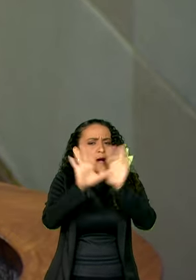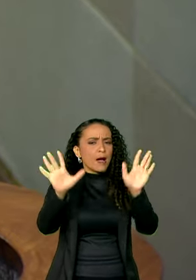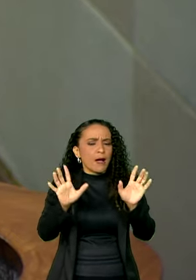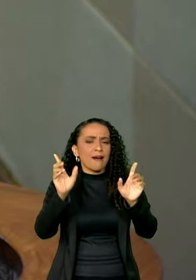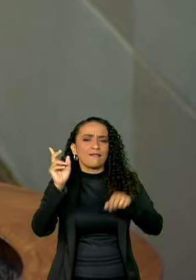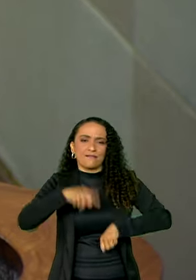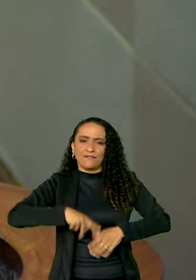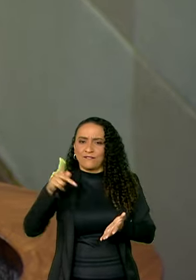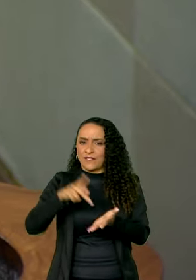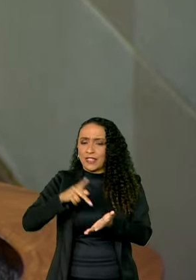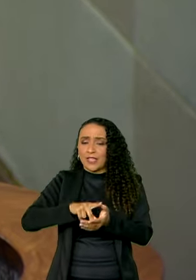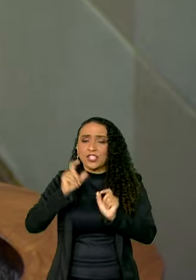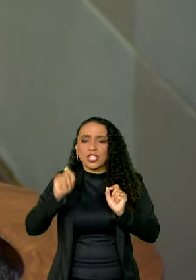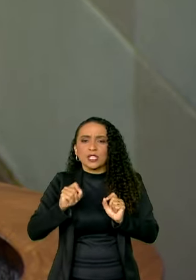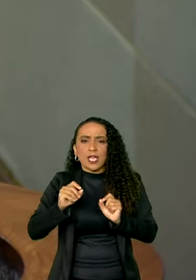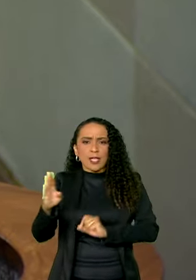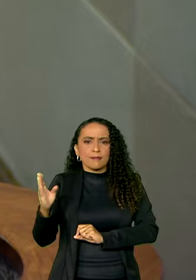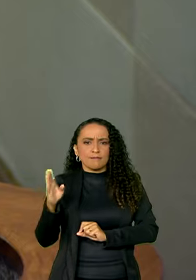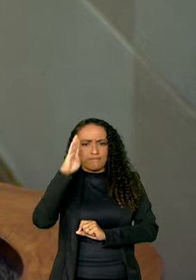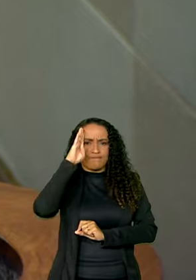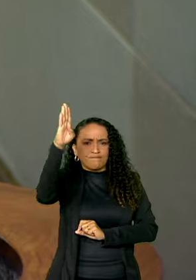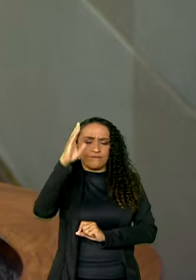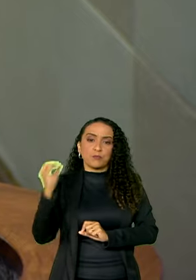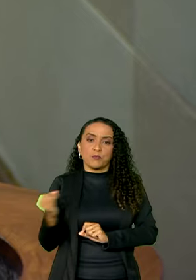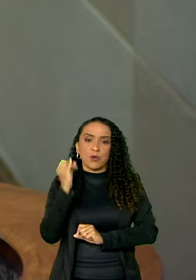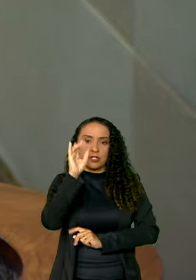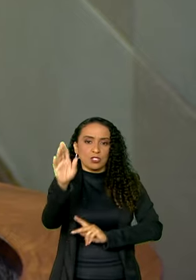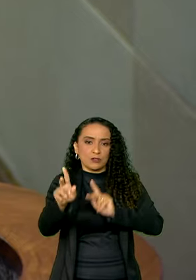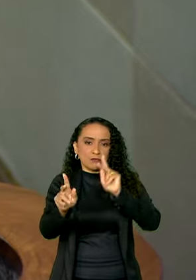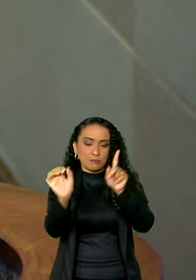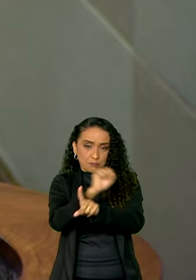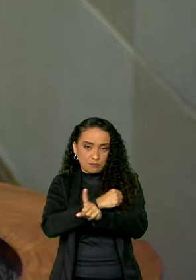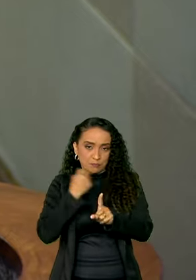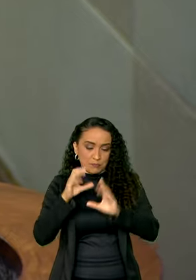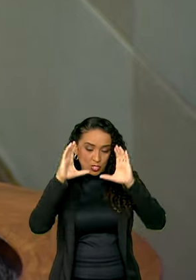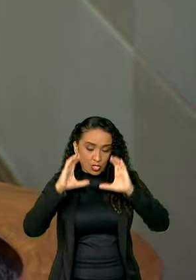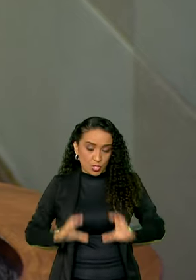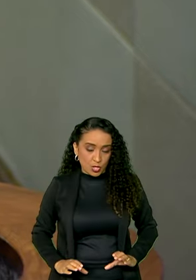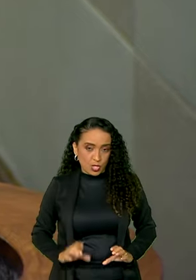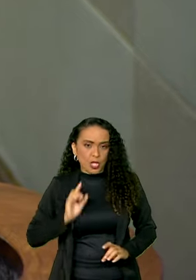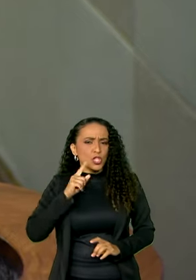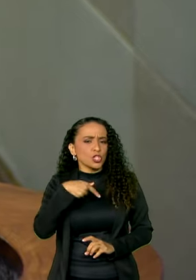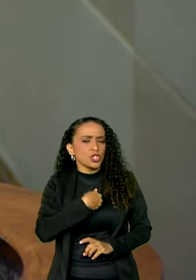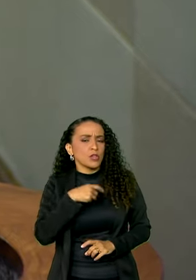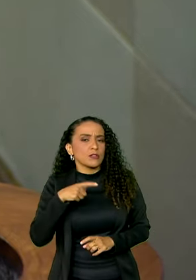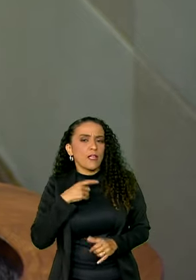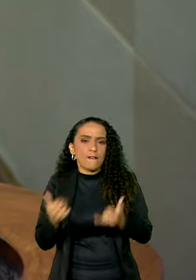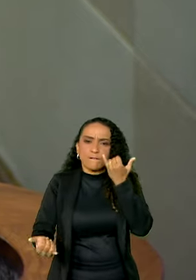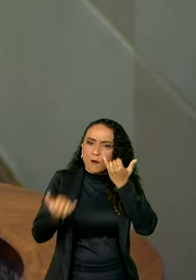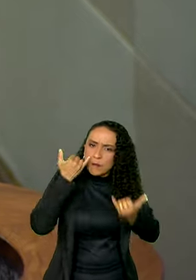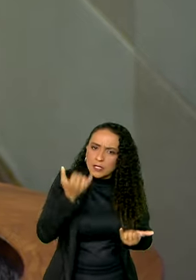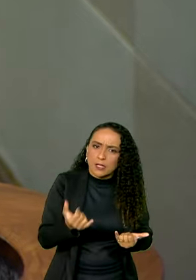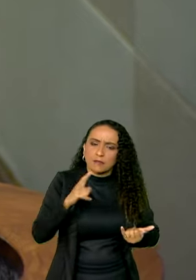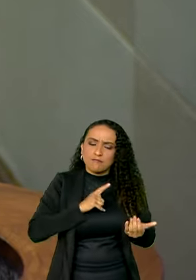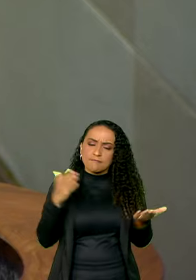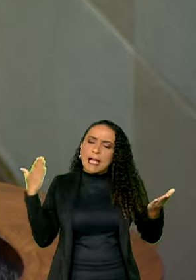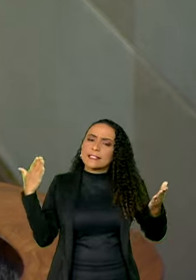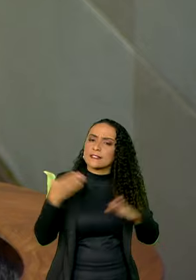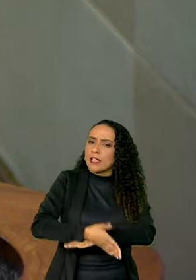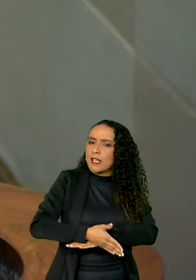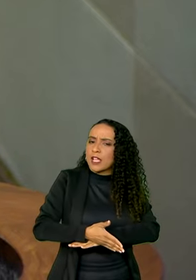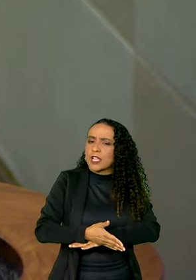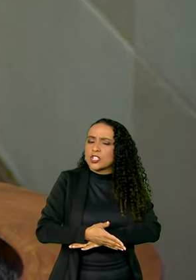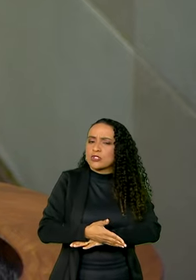é um princípio fundamental para a cidadania. Se a gente tem informação, se a gente tem acesso